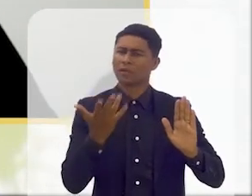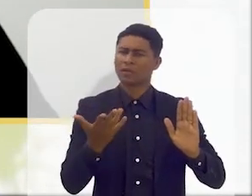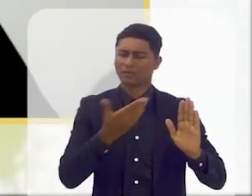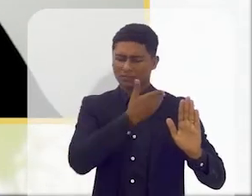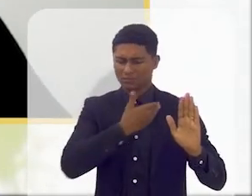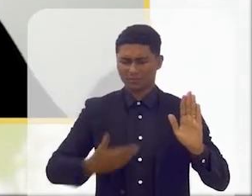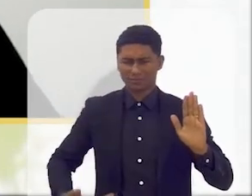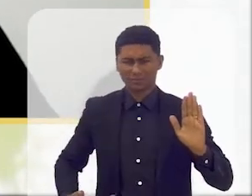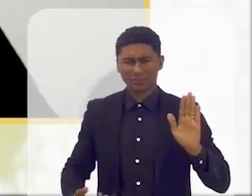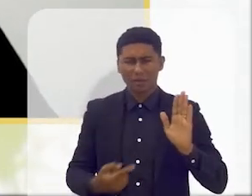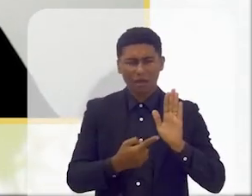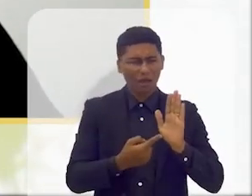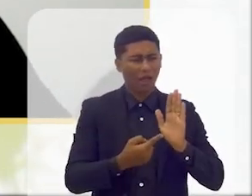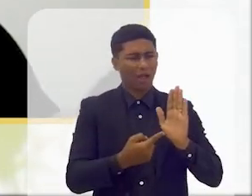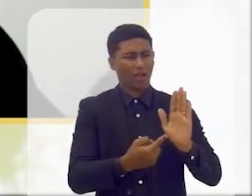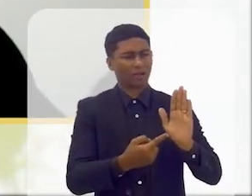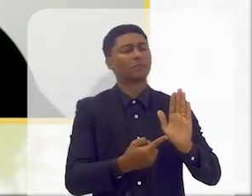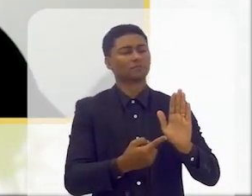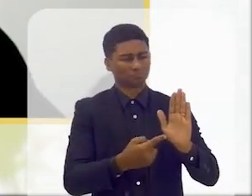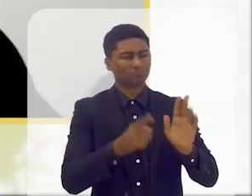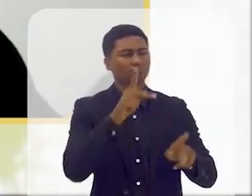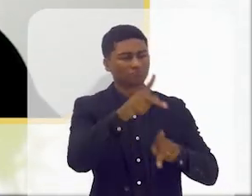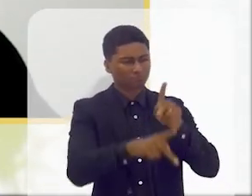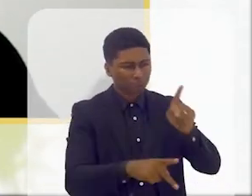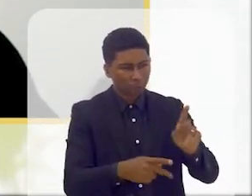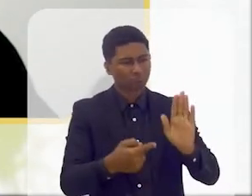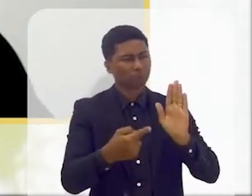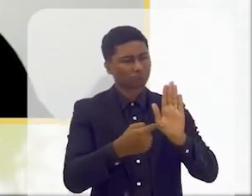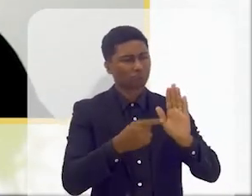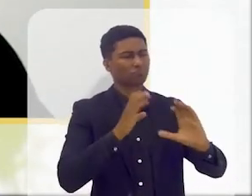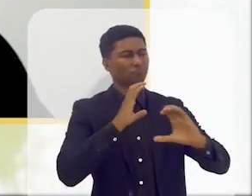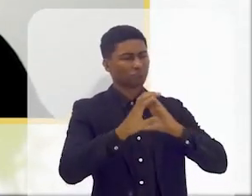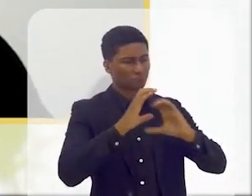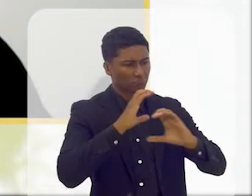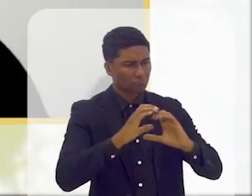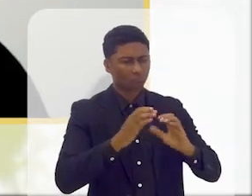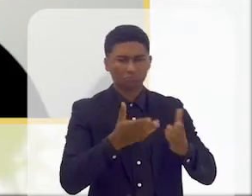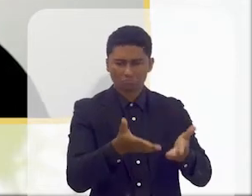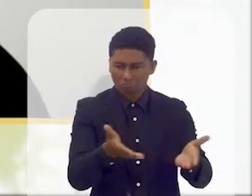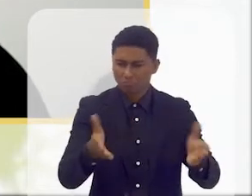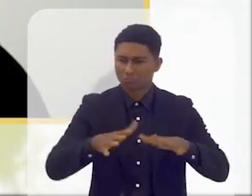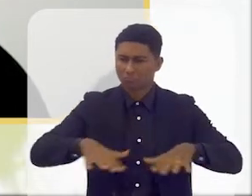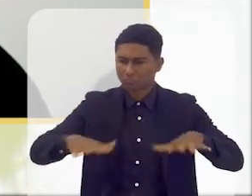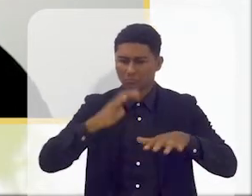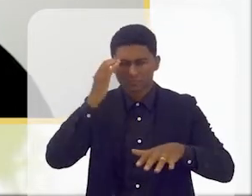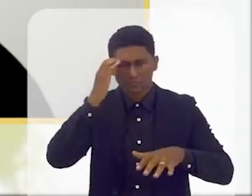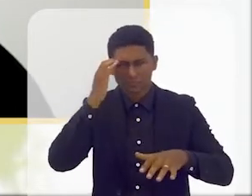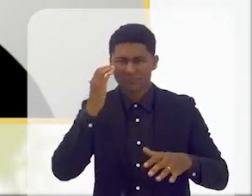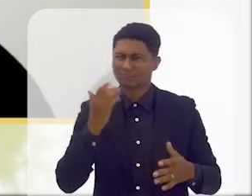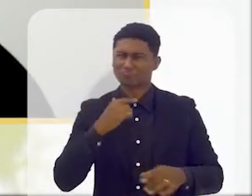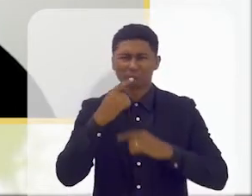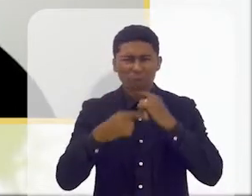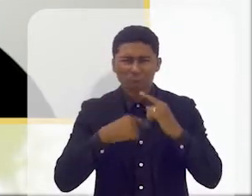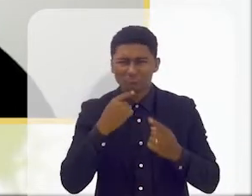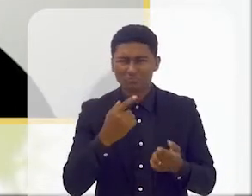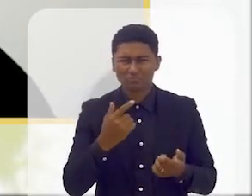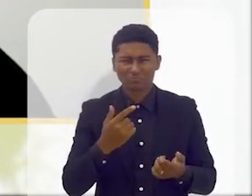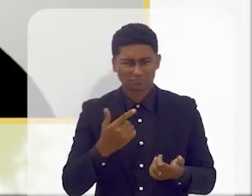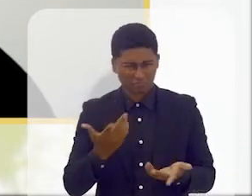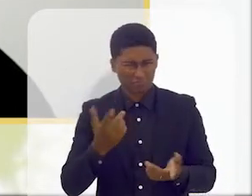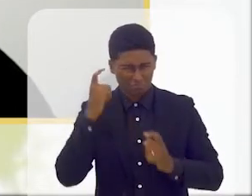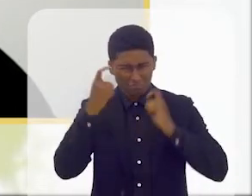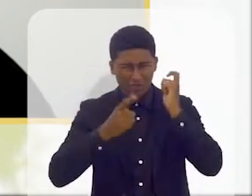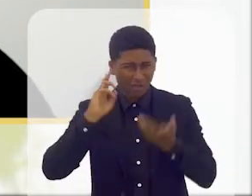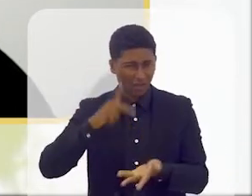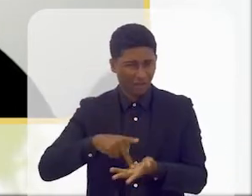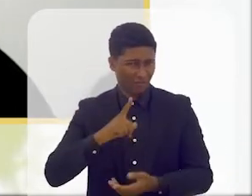não consegue transmitir ao seu povo, como é que se está a preocupar? Não se está a preocupar. Há uma preocupação, por